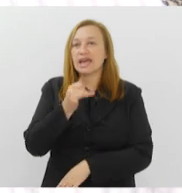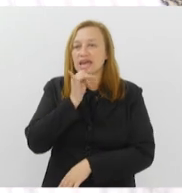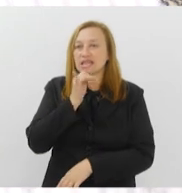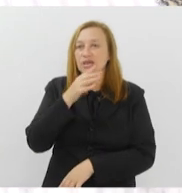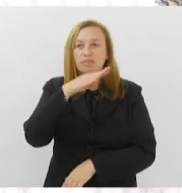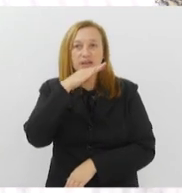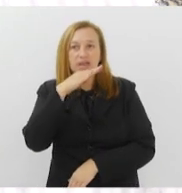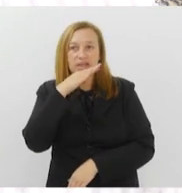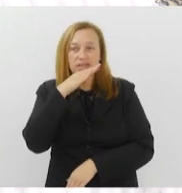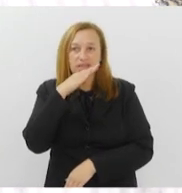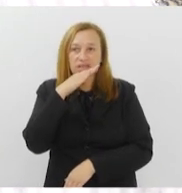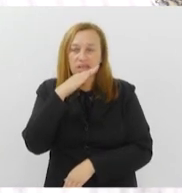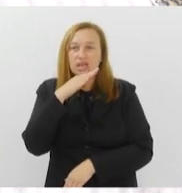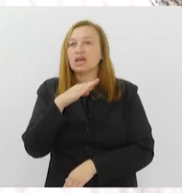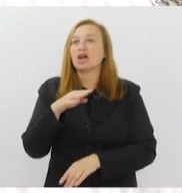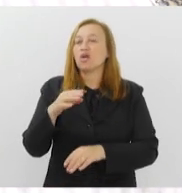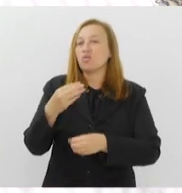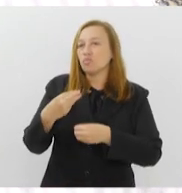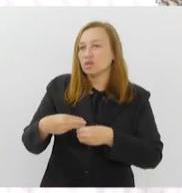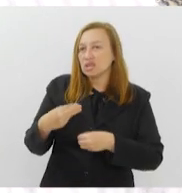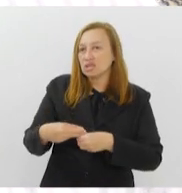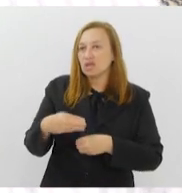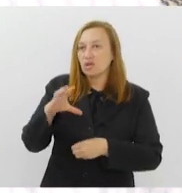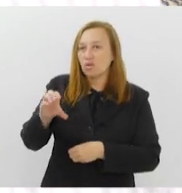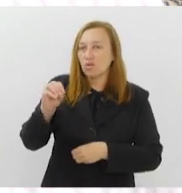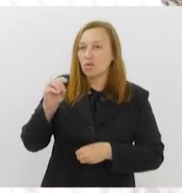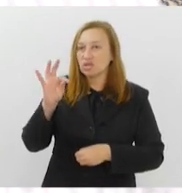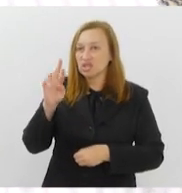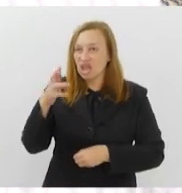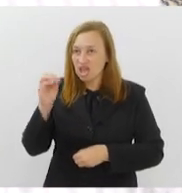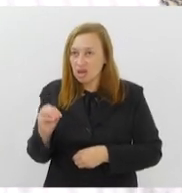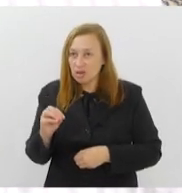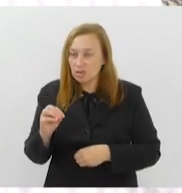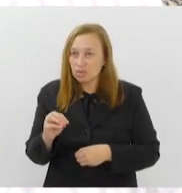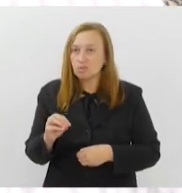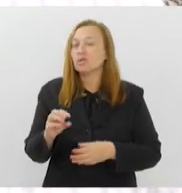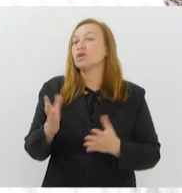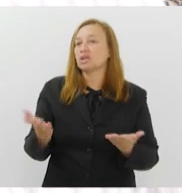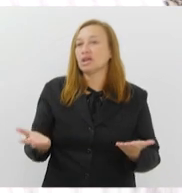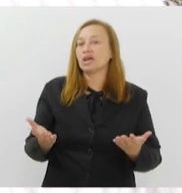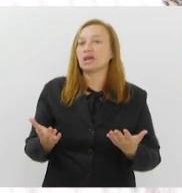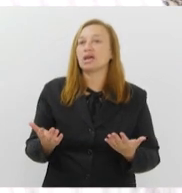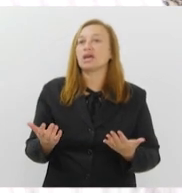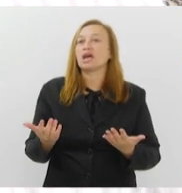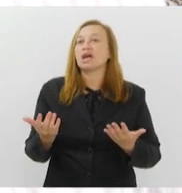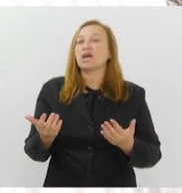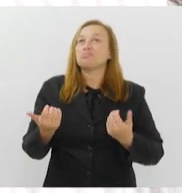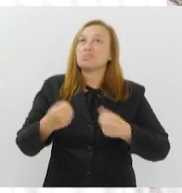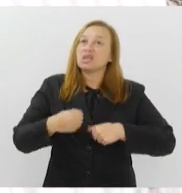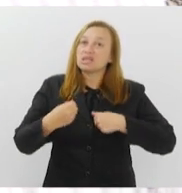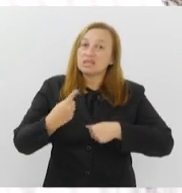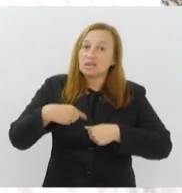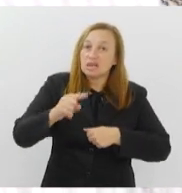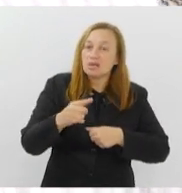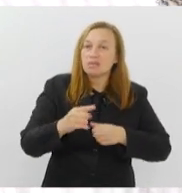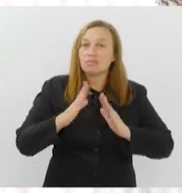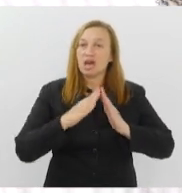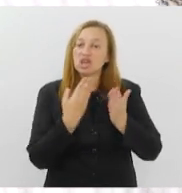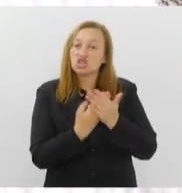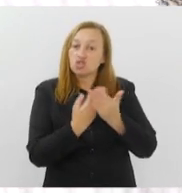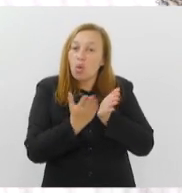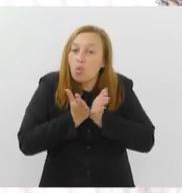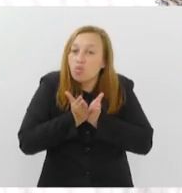município costeiro, com muitas comunidades ribeirinhas que às vezes precisam ir para a escola, inclusive de barco. Essa questão do